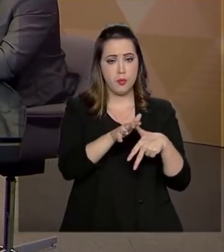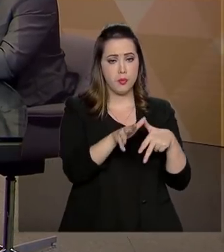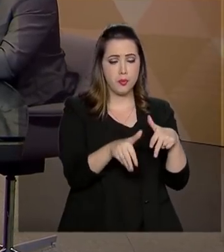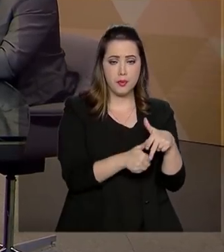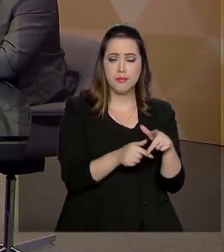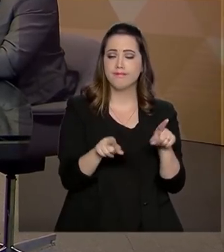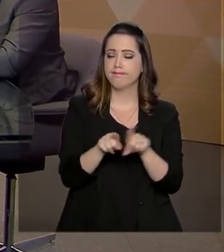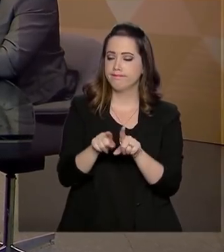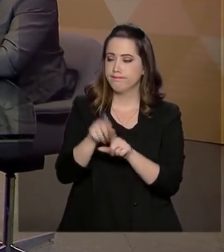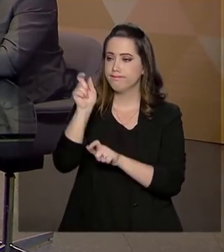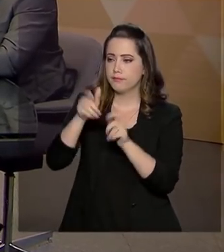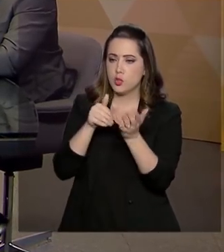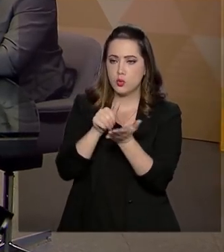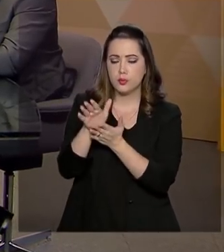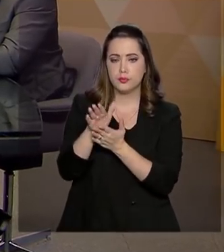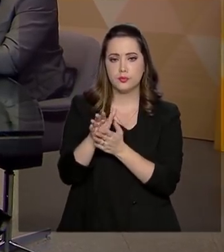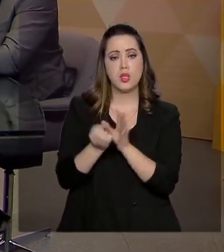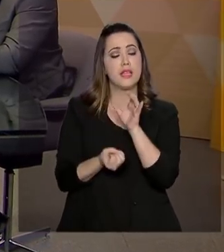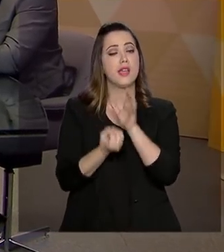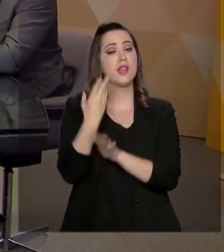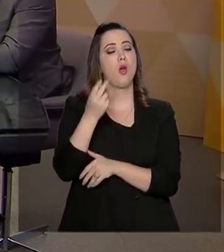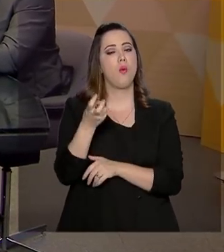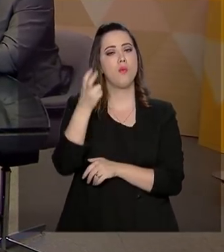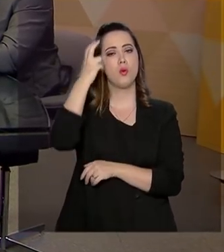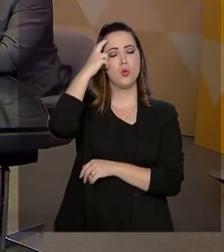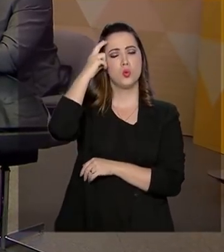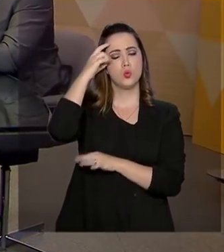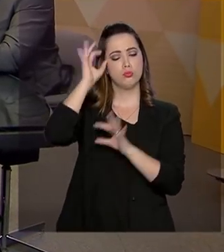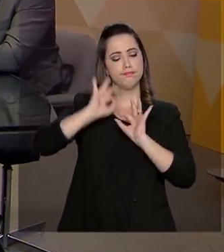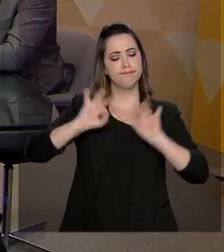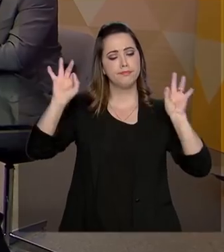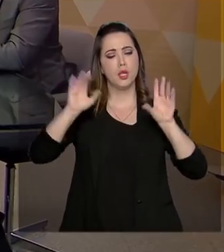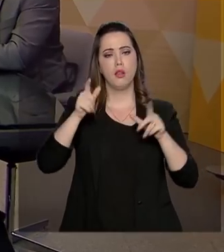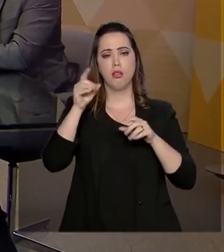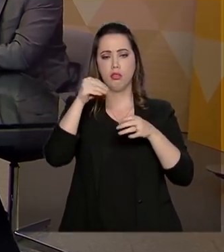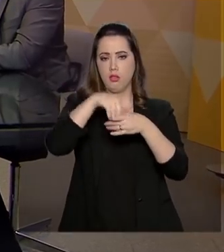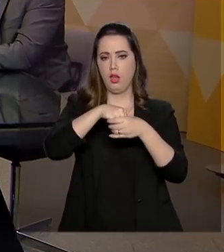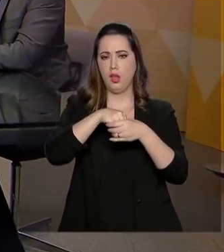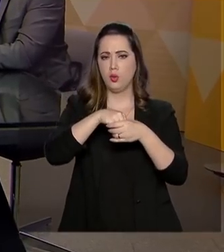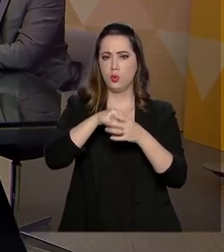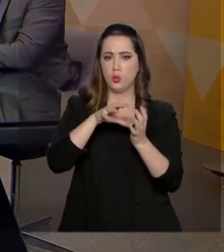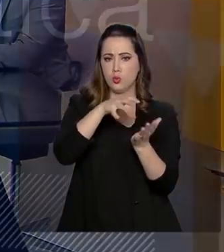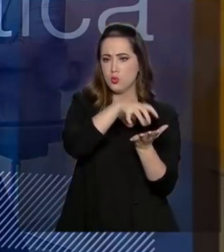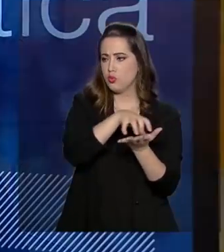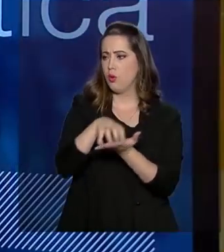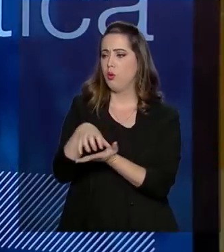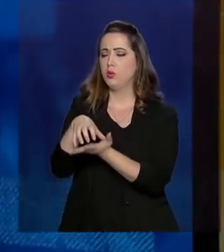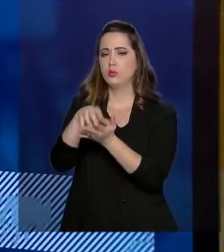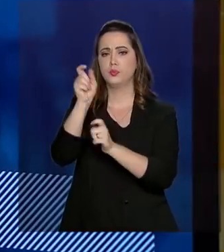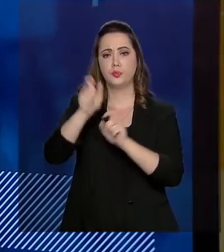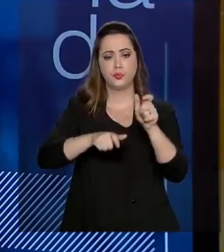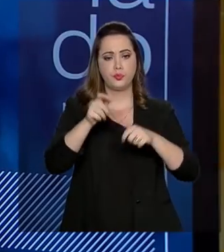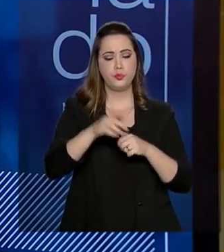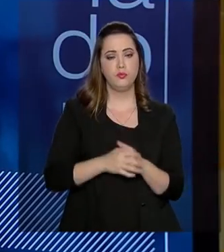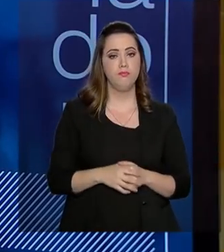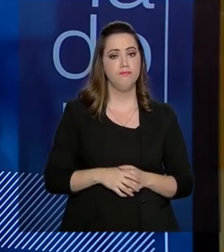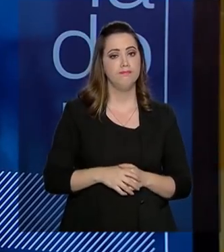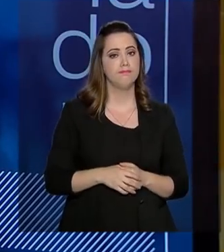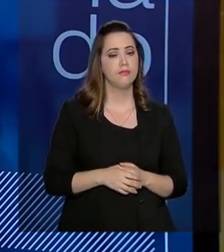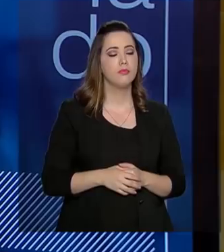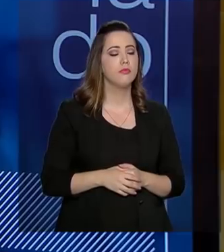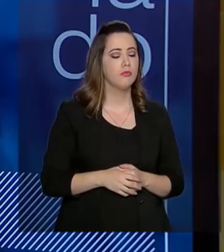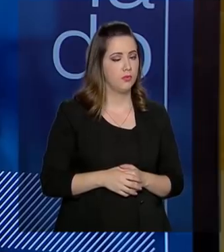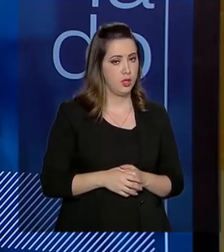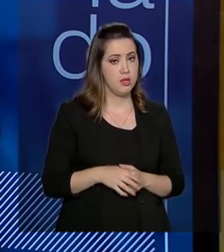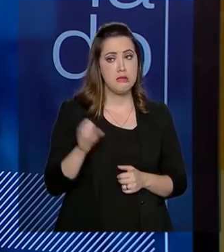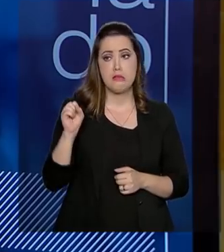servidores demitidos. Criar uma cultura de integridade junto aos servidores. Exatamente, todo o programa de integridade, ele tem por objetivo final mudar a